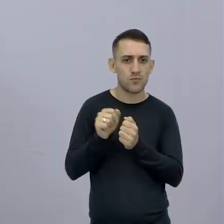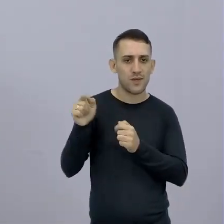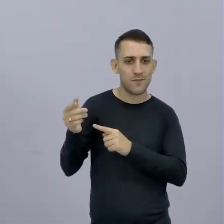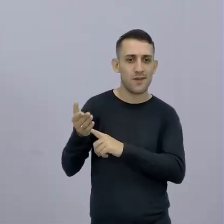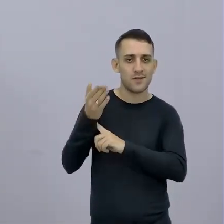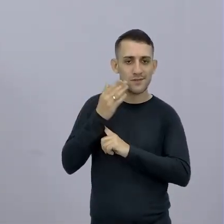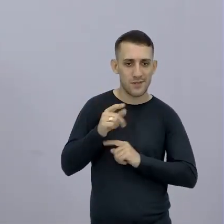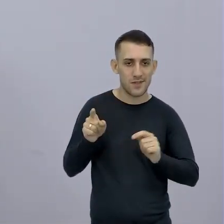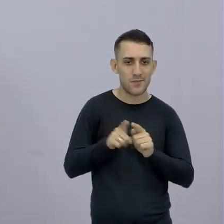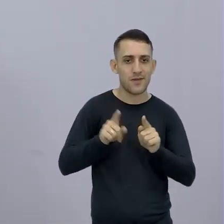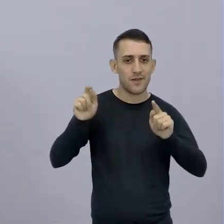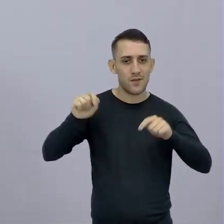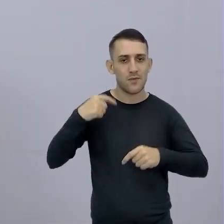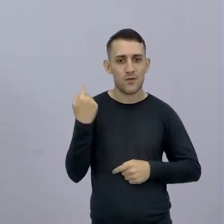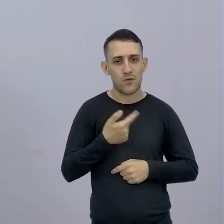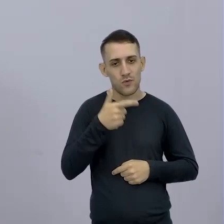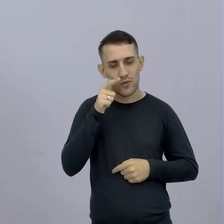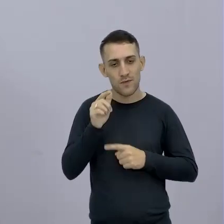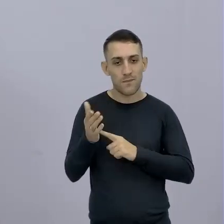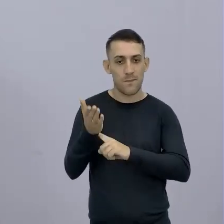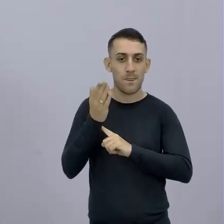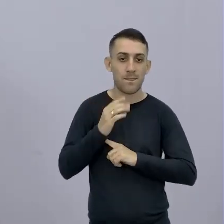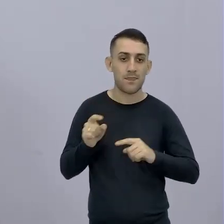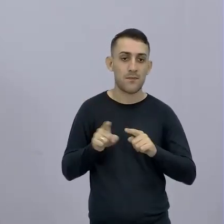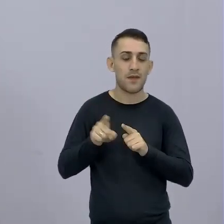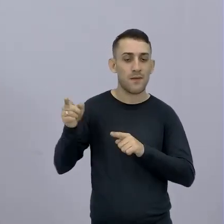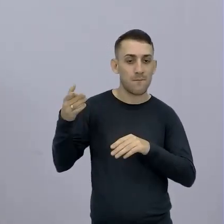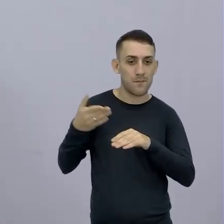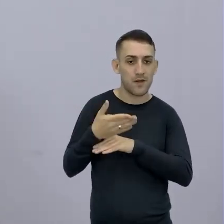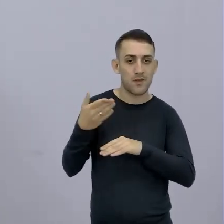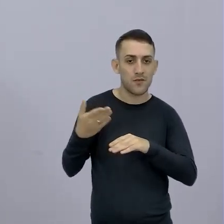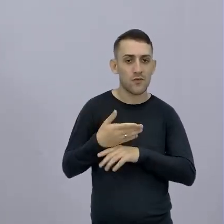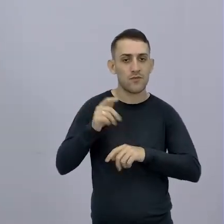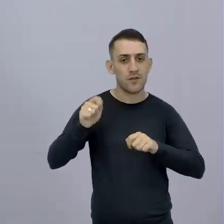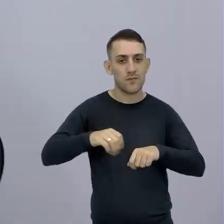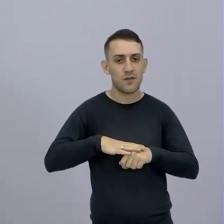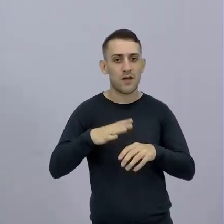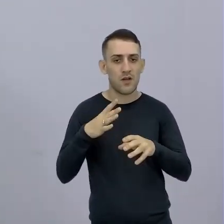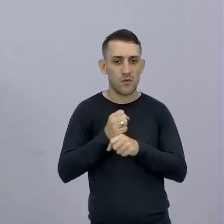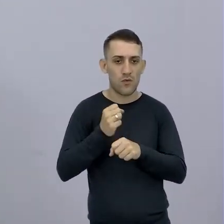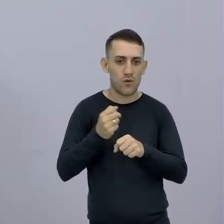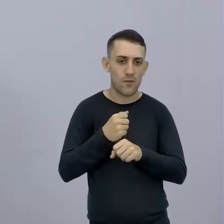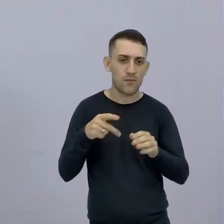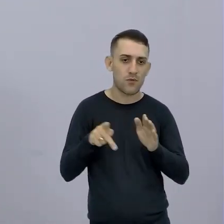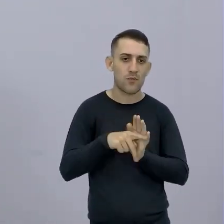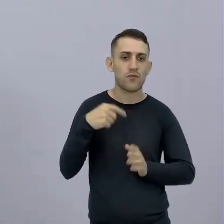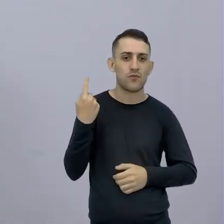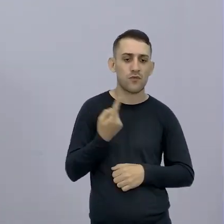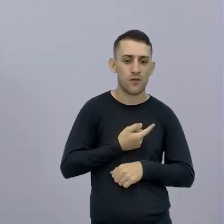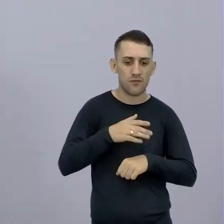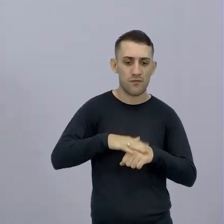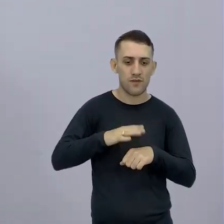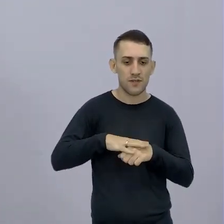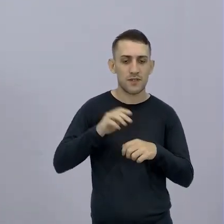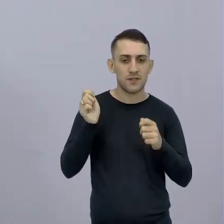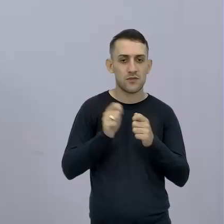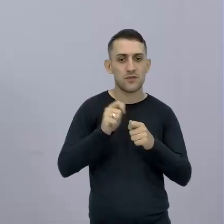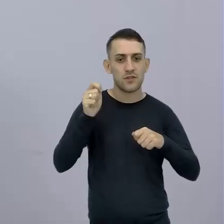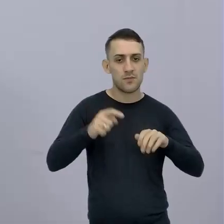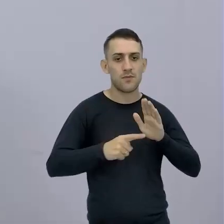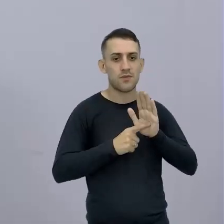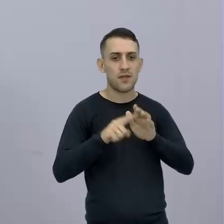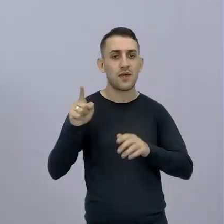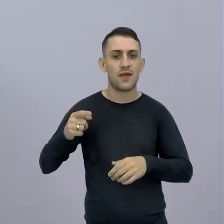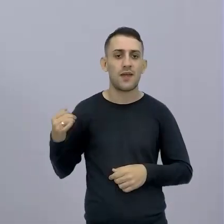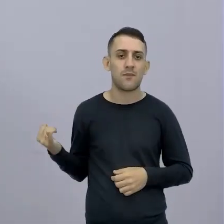matemática Trouxe alguém matemático Para me ajudar E aí ele participou comigo Para fazer os cálculos Trouxe a calculadora A gente vai fazendo esses cálculos Para mostrar para o aluno Que é